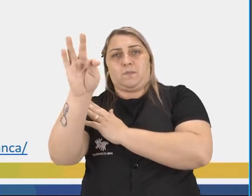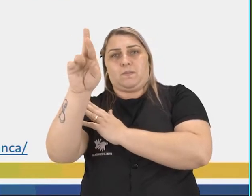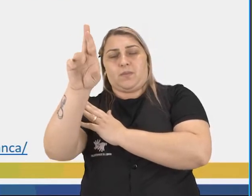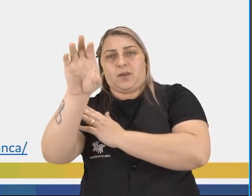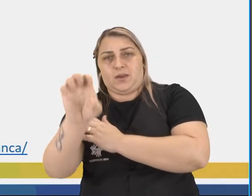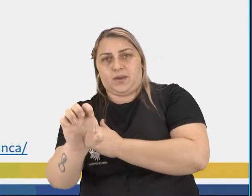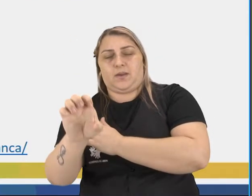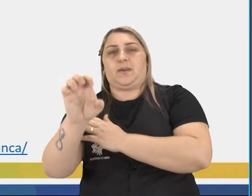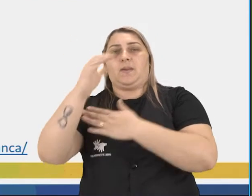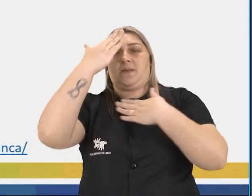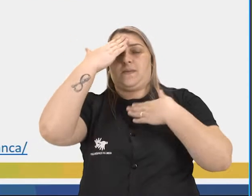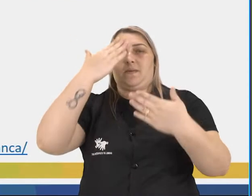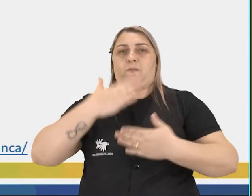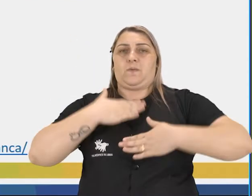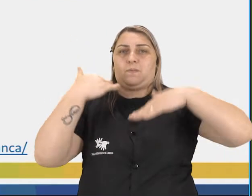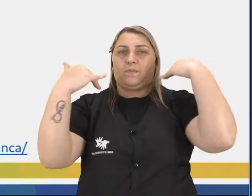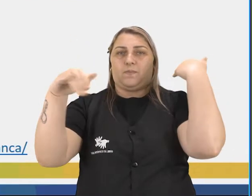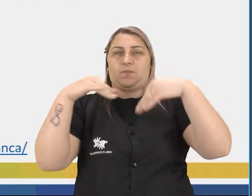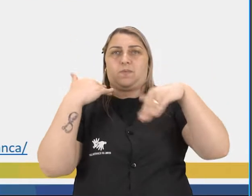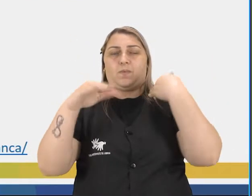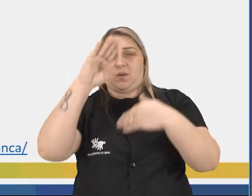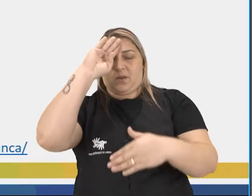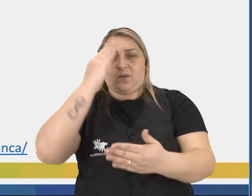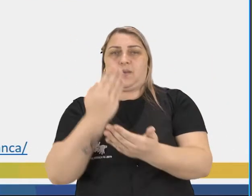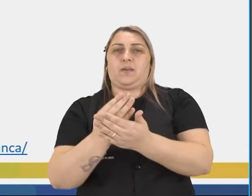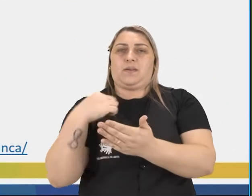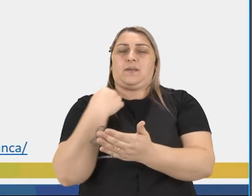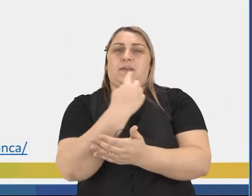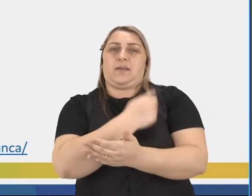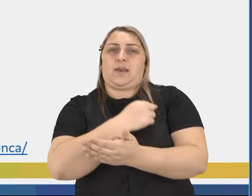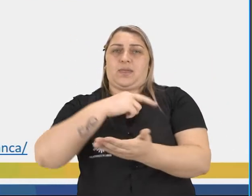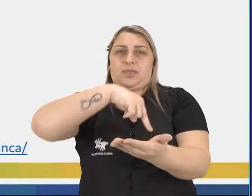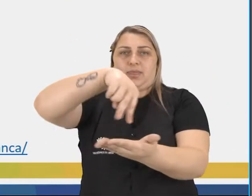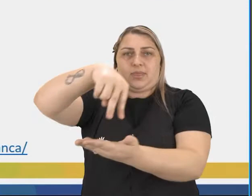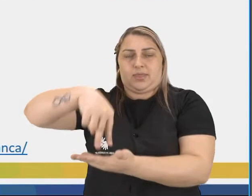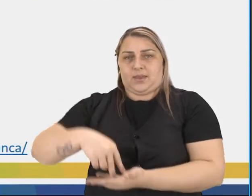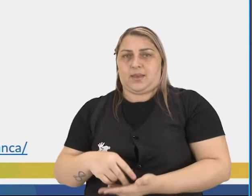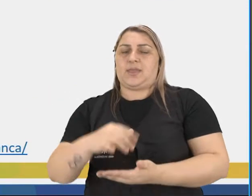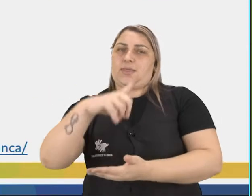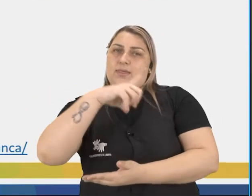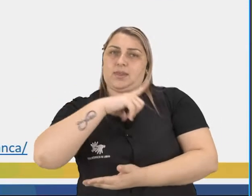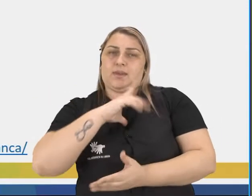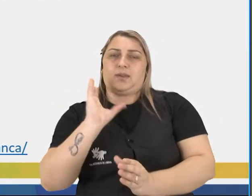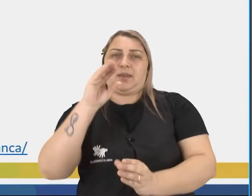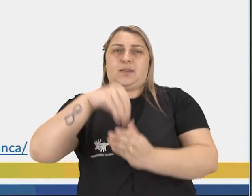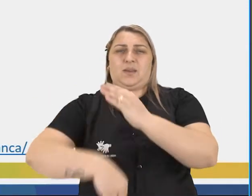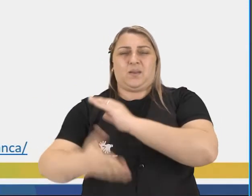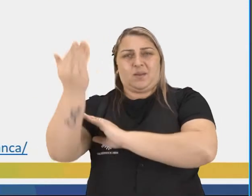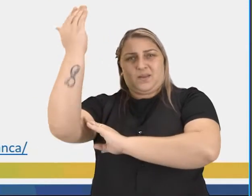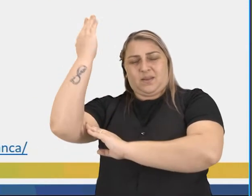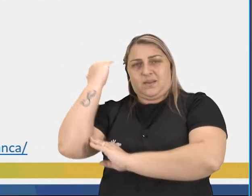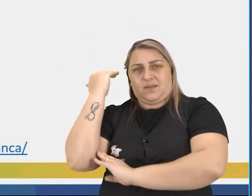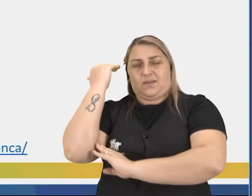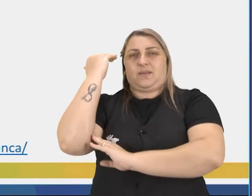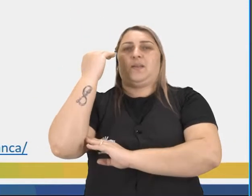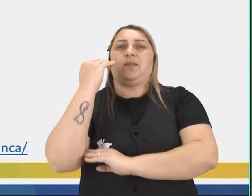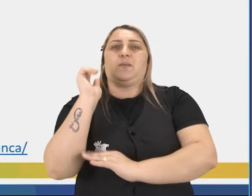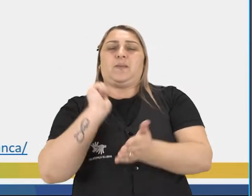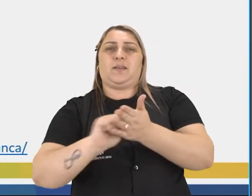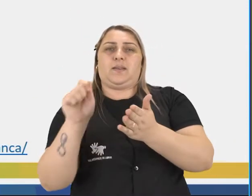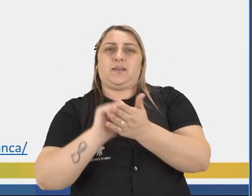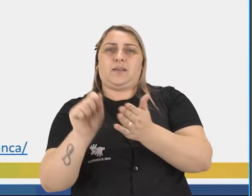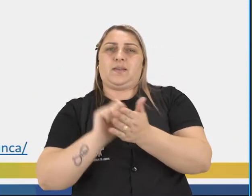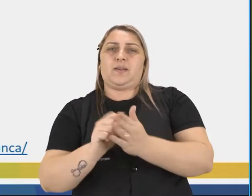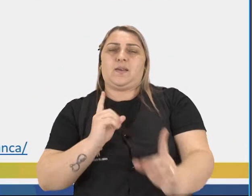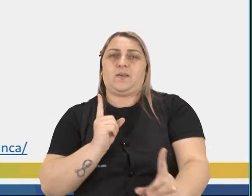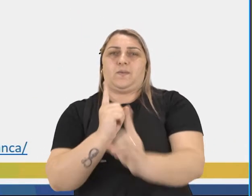corpos em movimentos. Ou seja, a gente acredita que a dança, ela existe desde a pré-história através desses registros